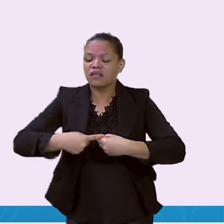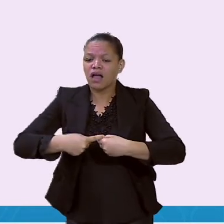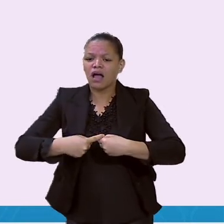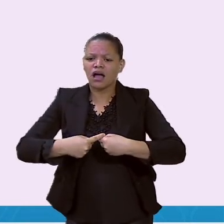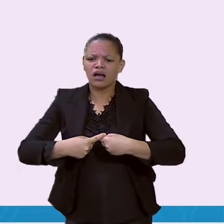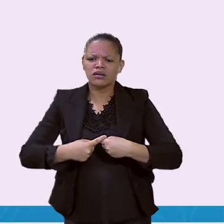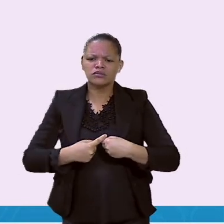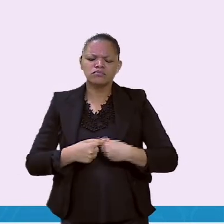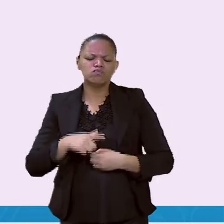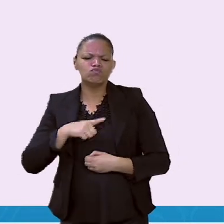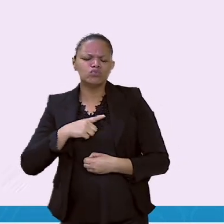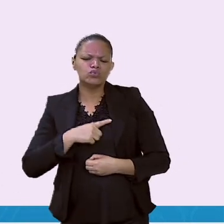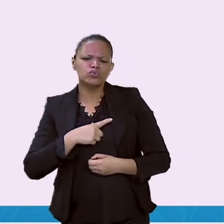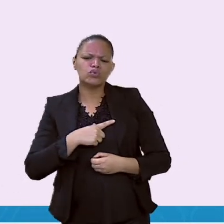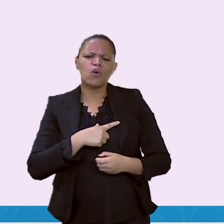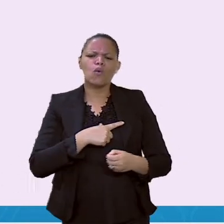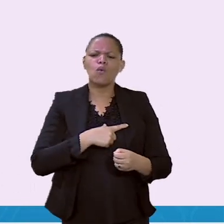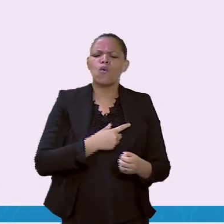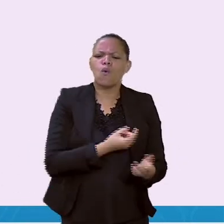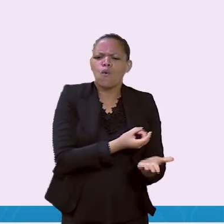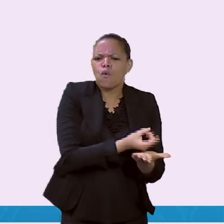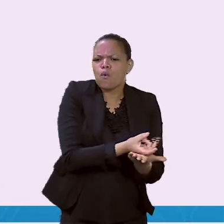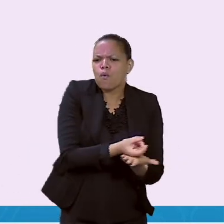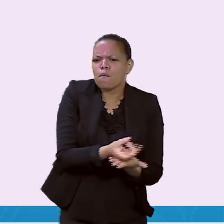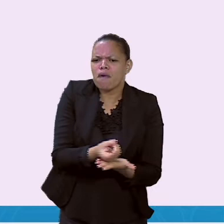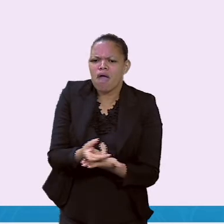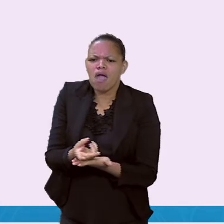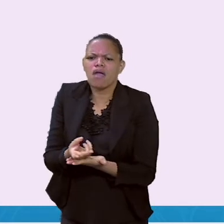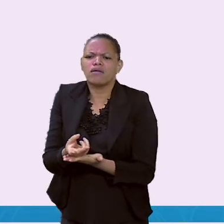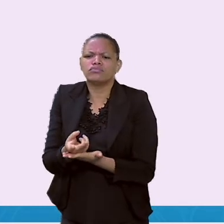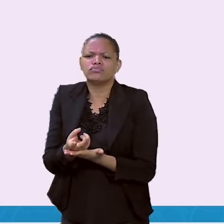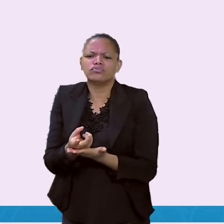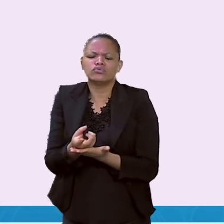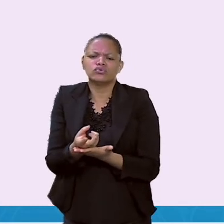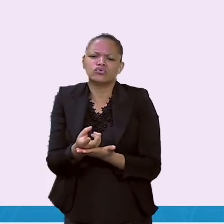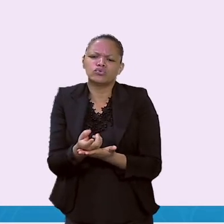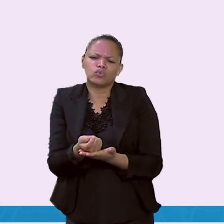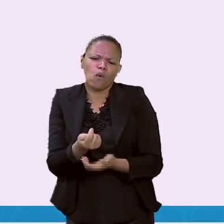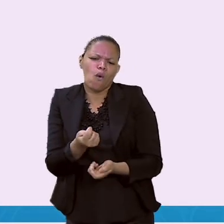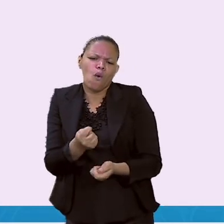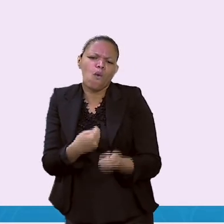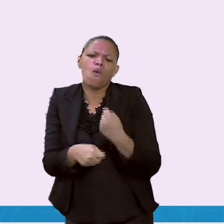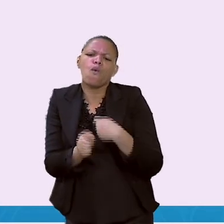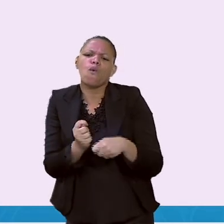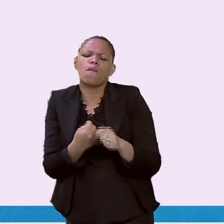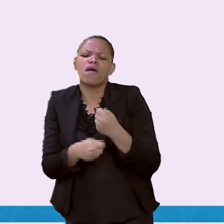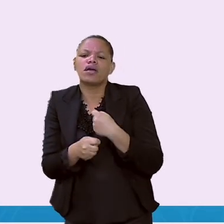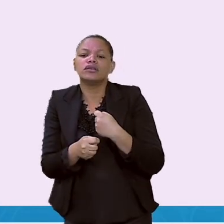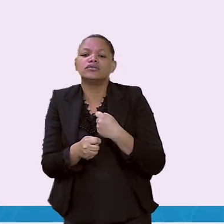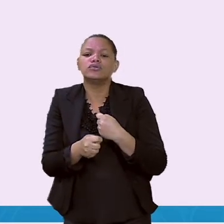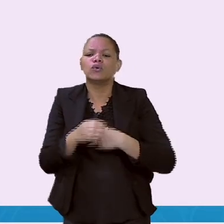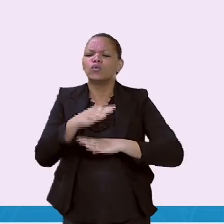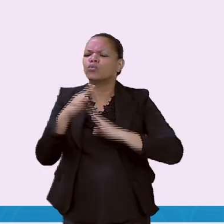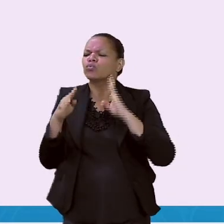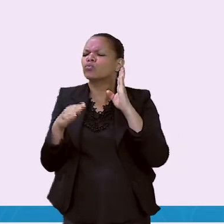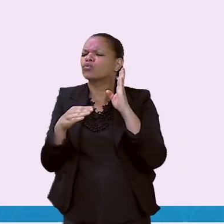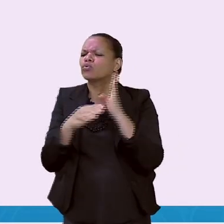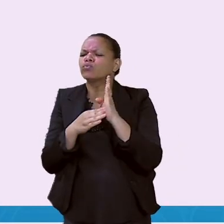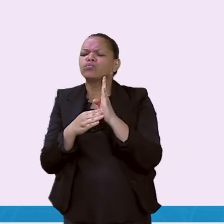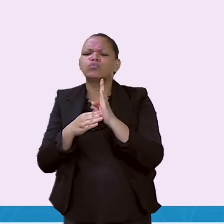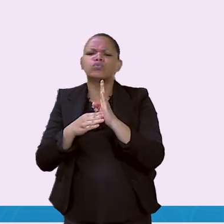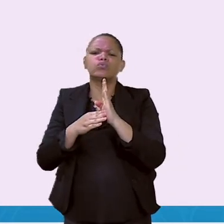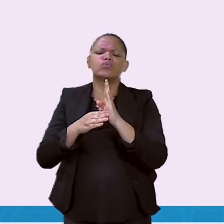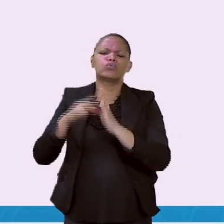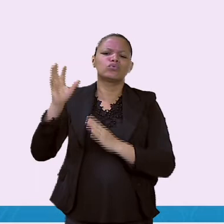acontecia. Nos anos de 1920, a vida urbana de Figueira, que era o nome de Governador